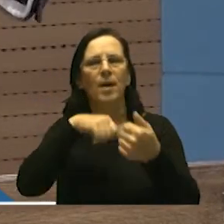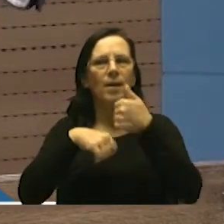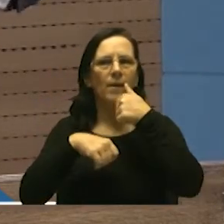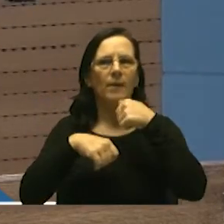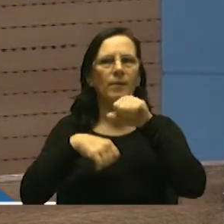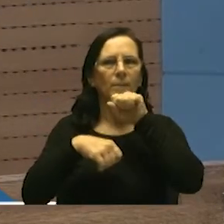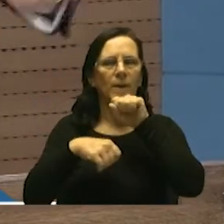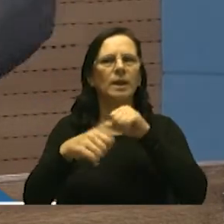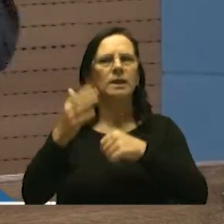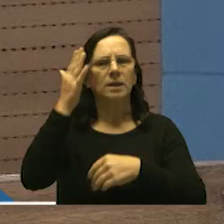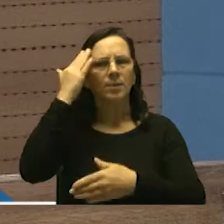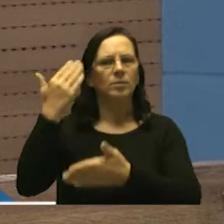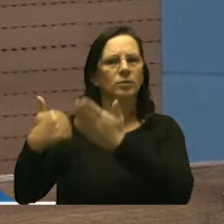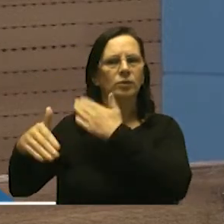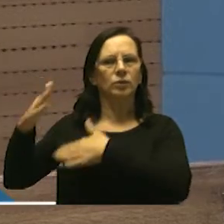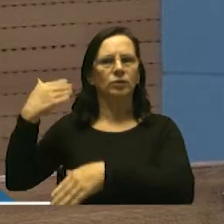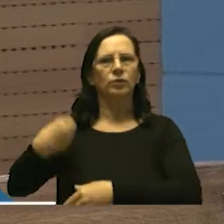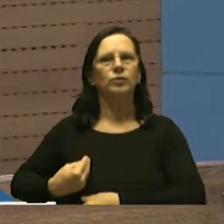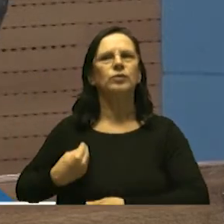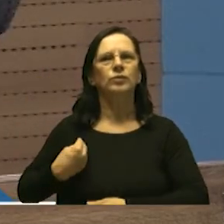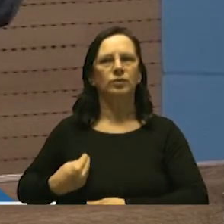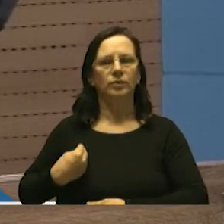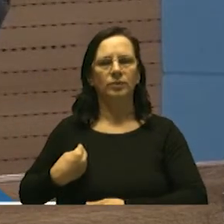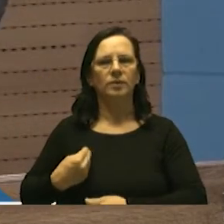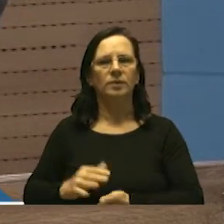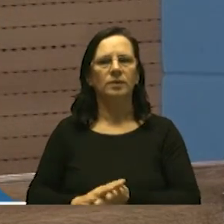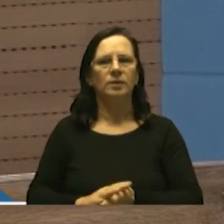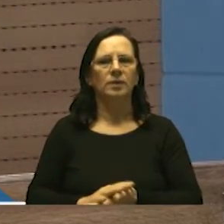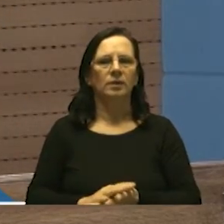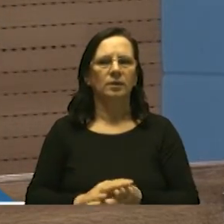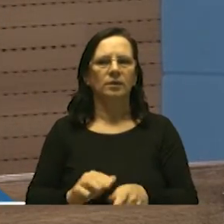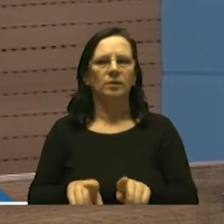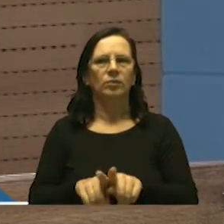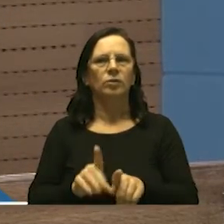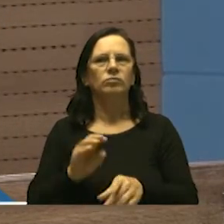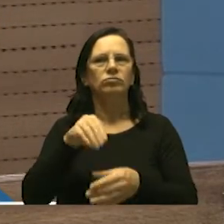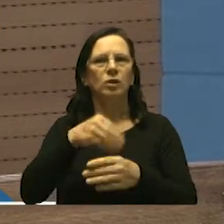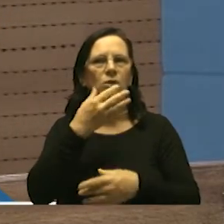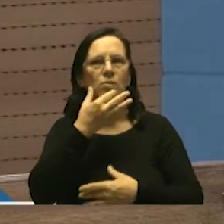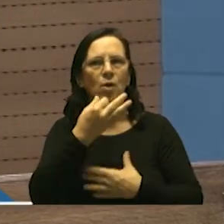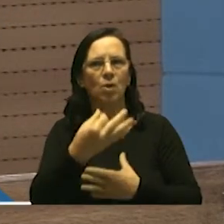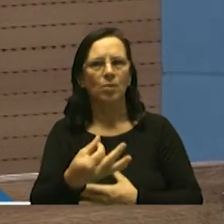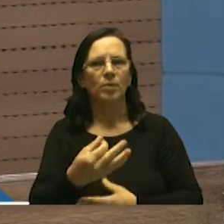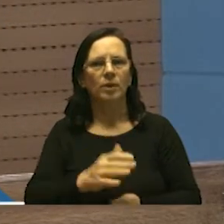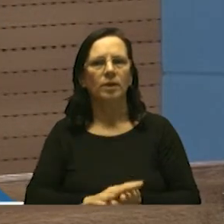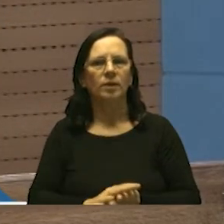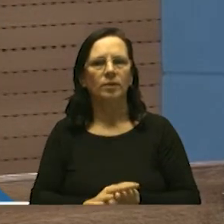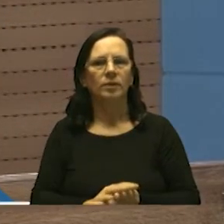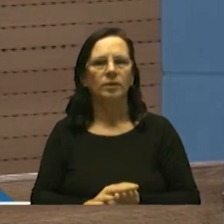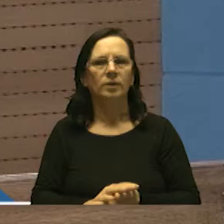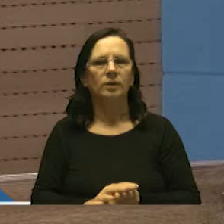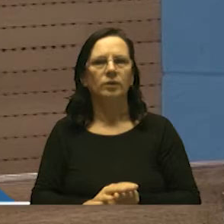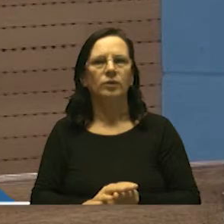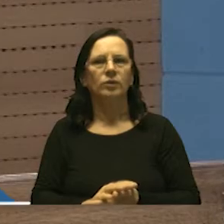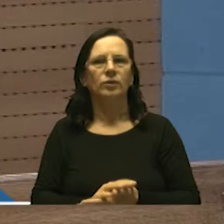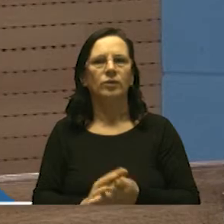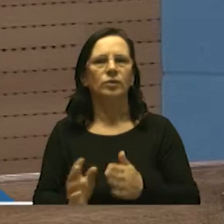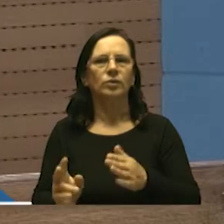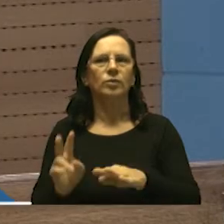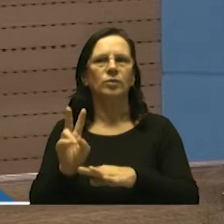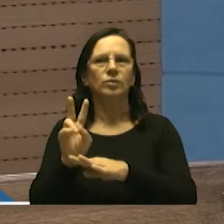essências então senhoras e senhores eu acho que era essa minha colocação defendendo o vosso projeto